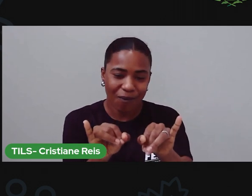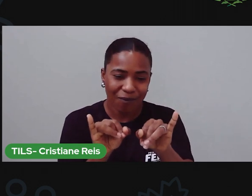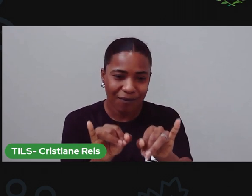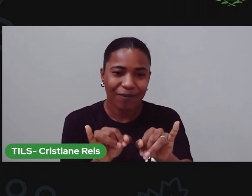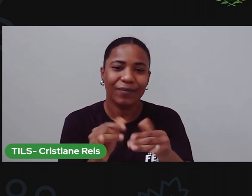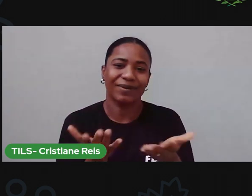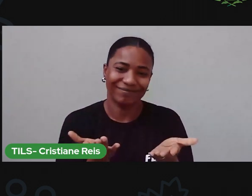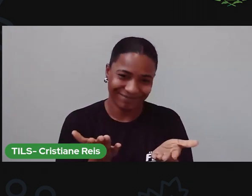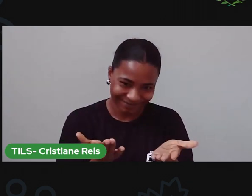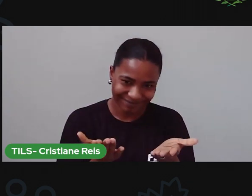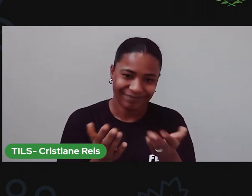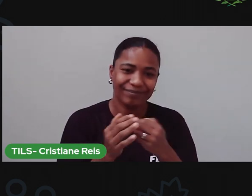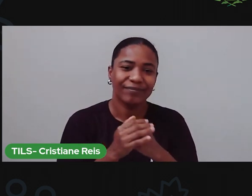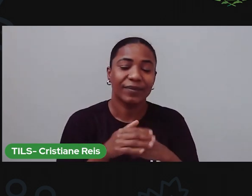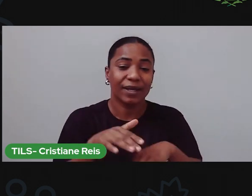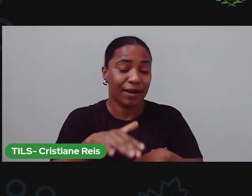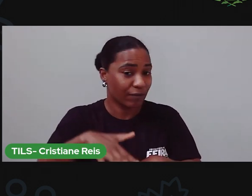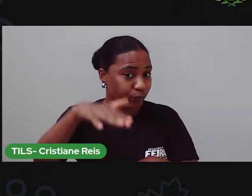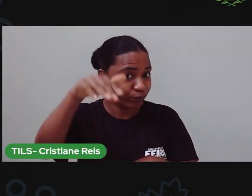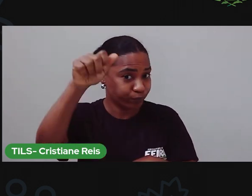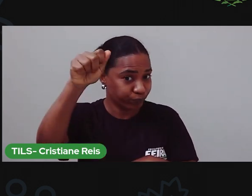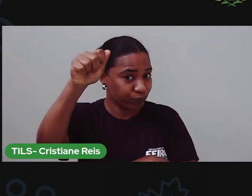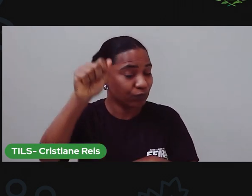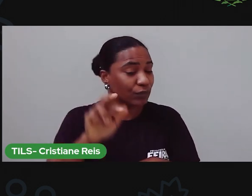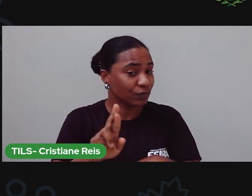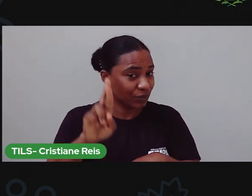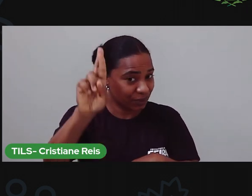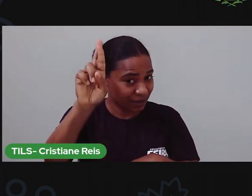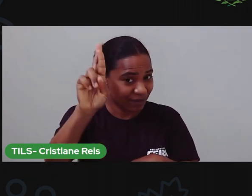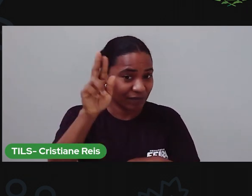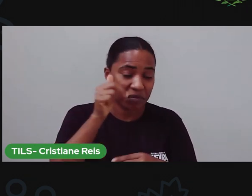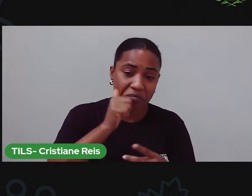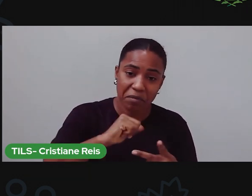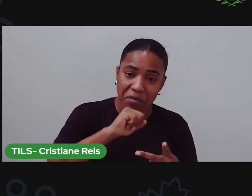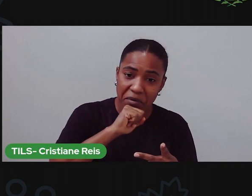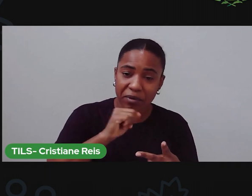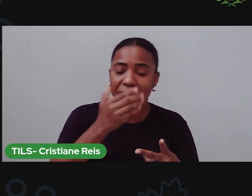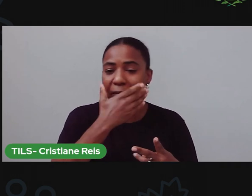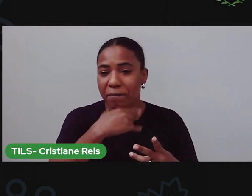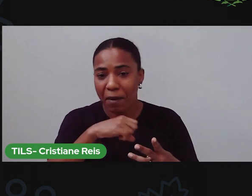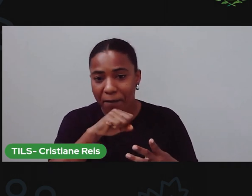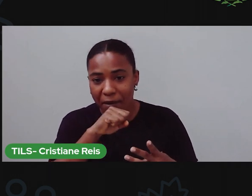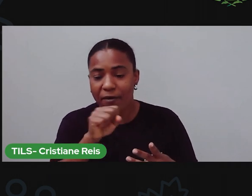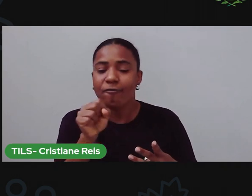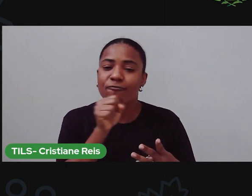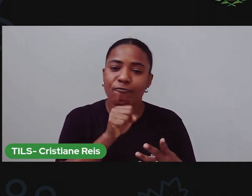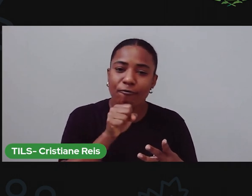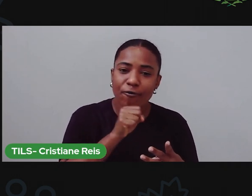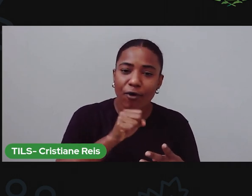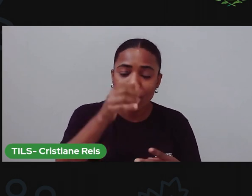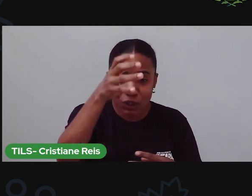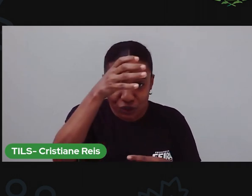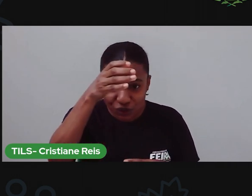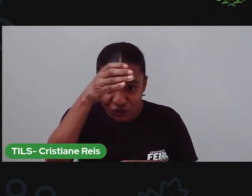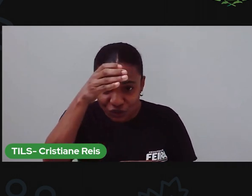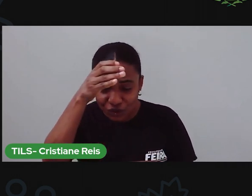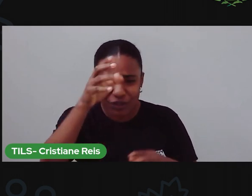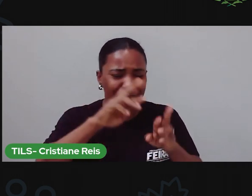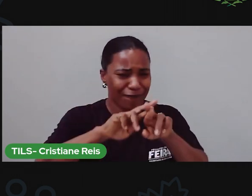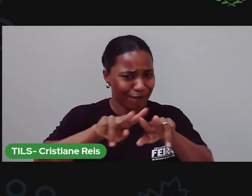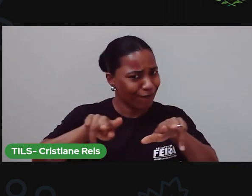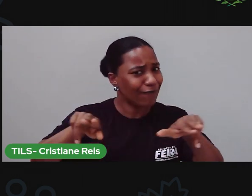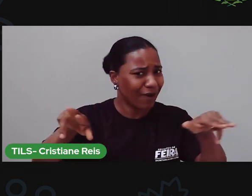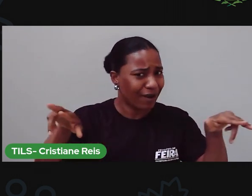fazem. Então, quem pode fazer isso? A mãe, o pai, a avó, a tia, né?